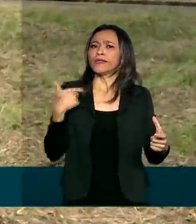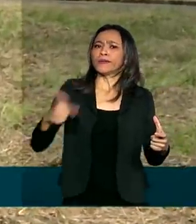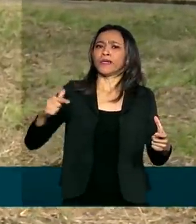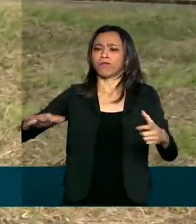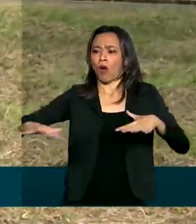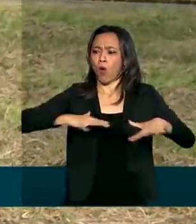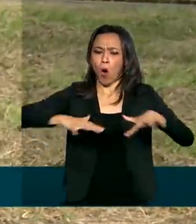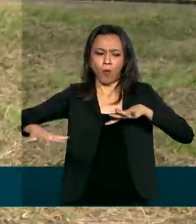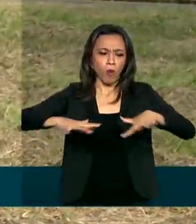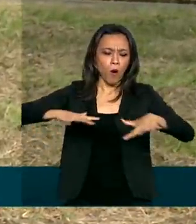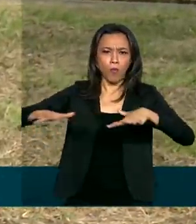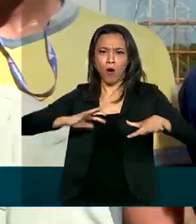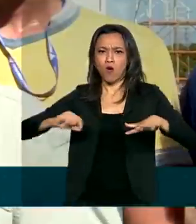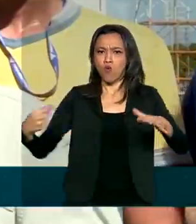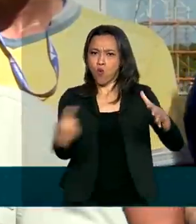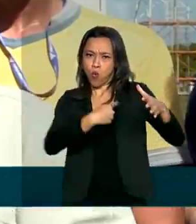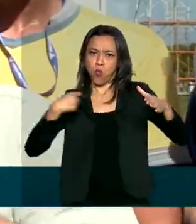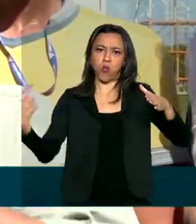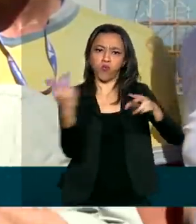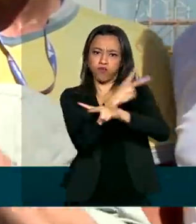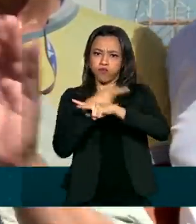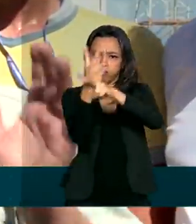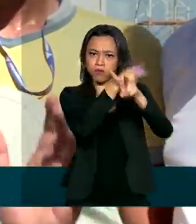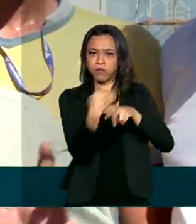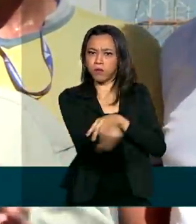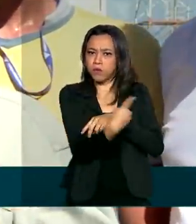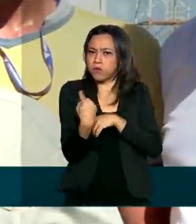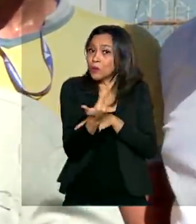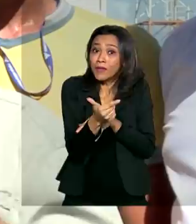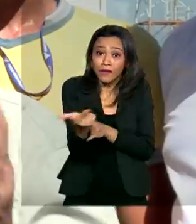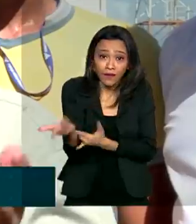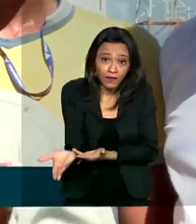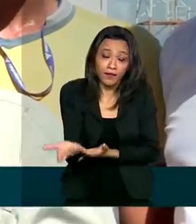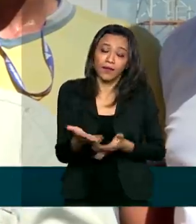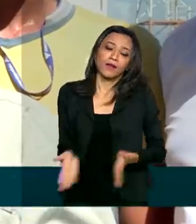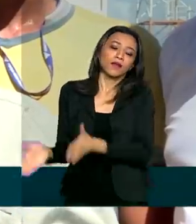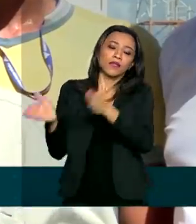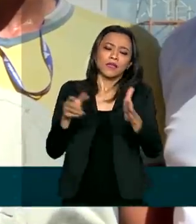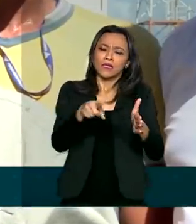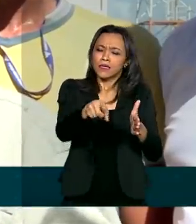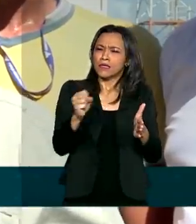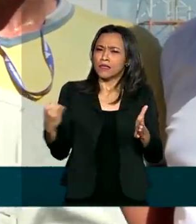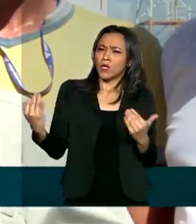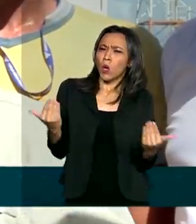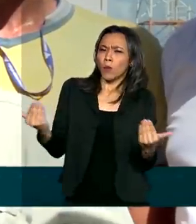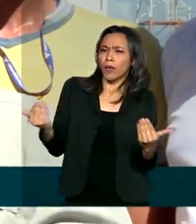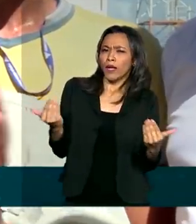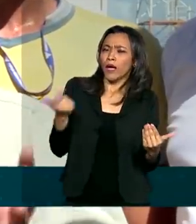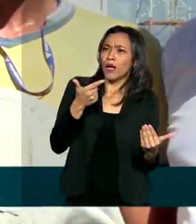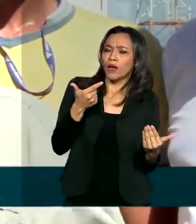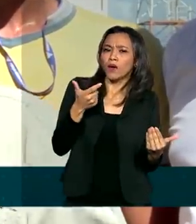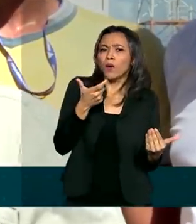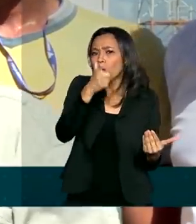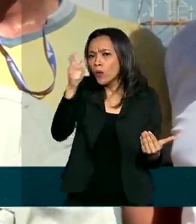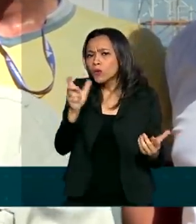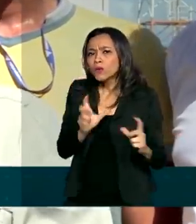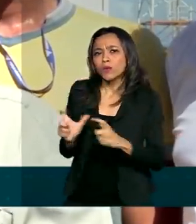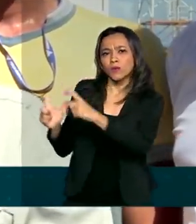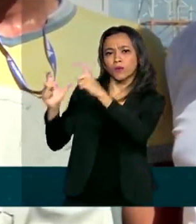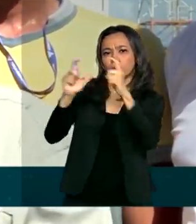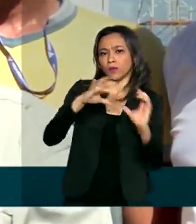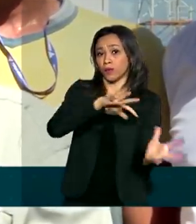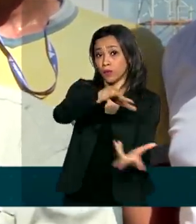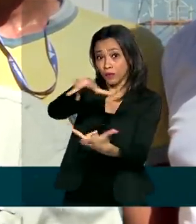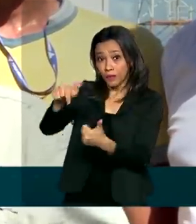terremoto e nem furacão. Se for considerar os centros espaciais no planeta, ele tem condições que reúnem as